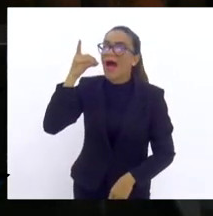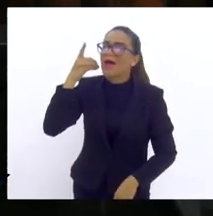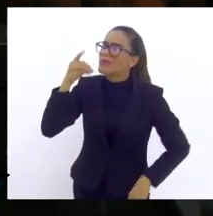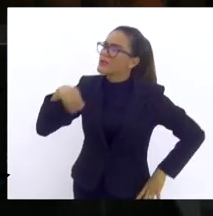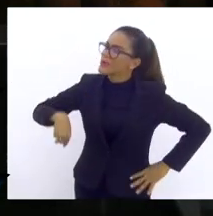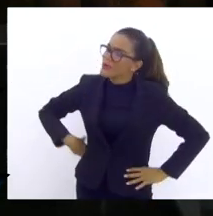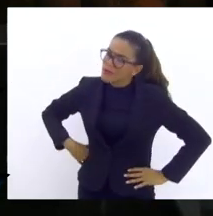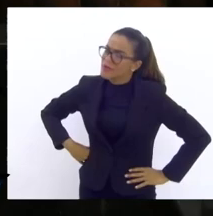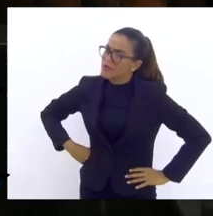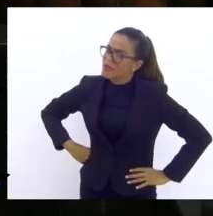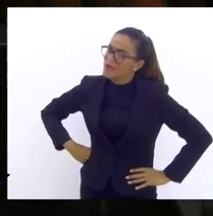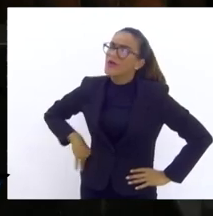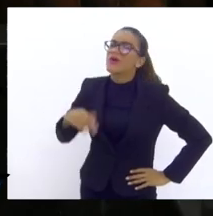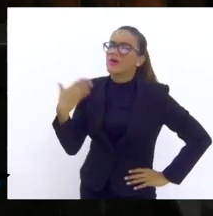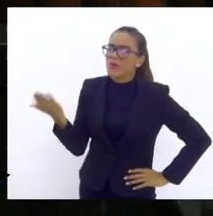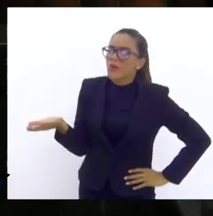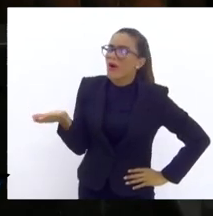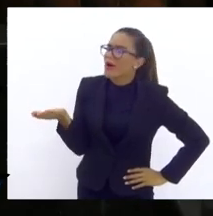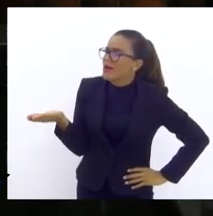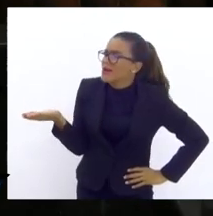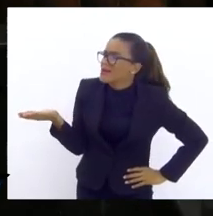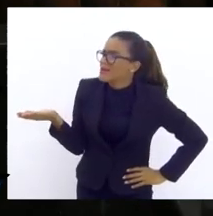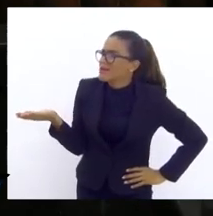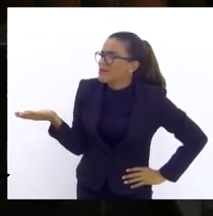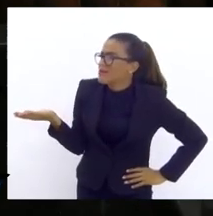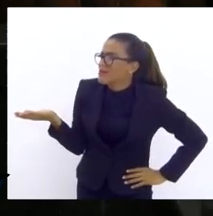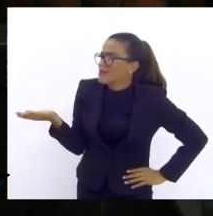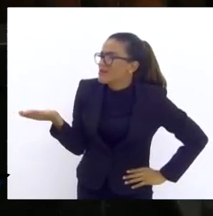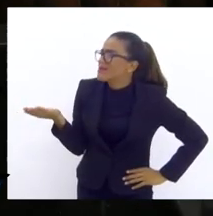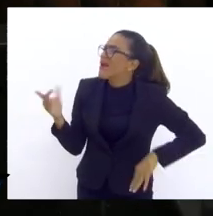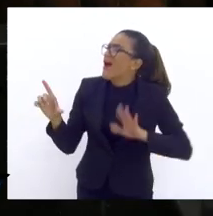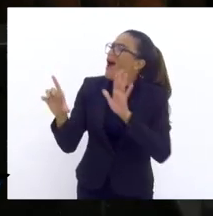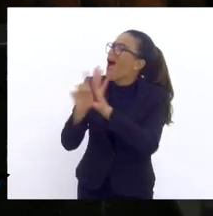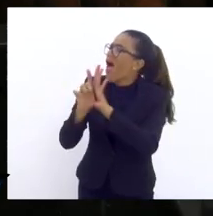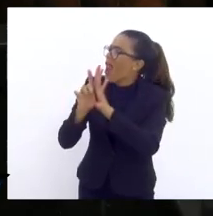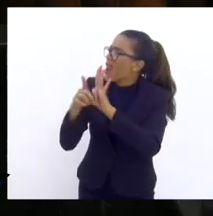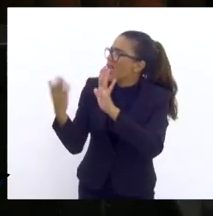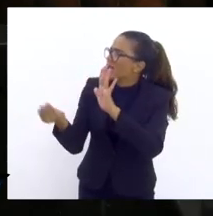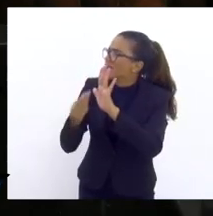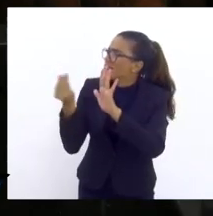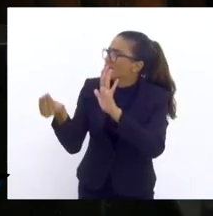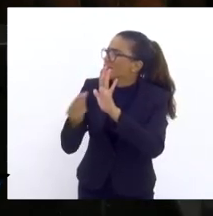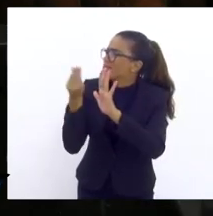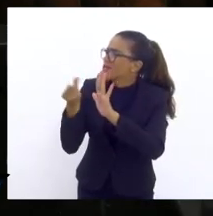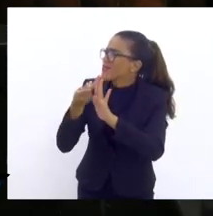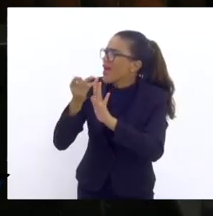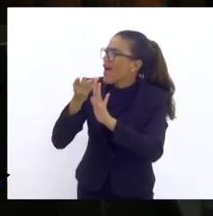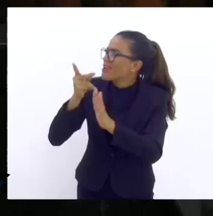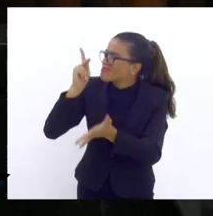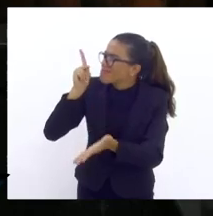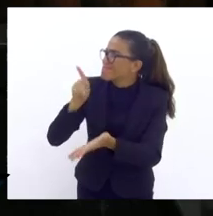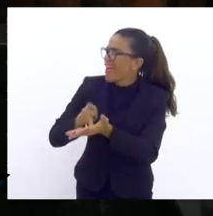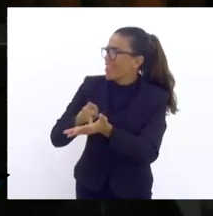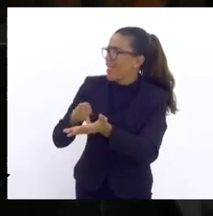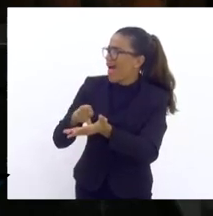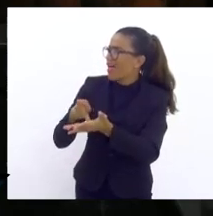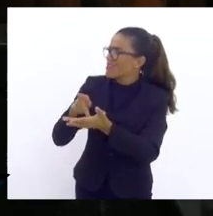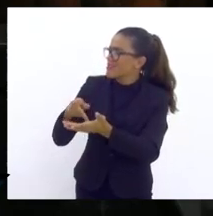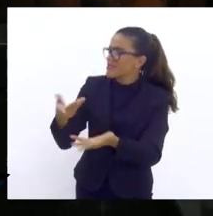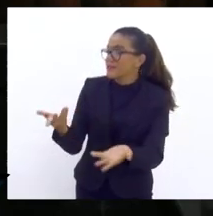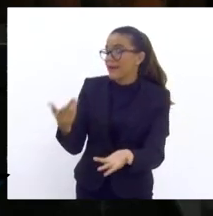deputado, quando é que a lei vai virar a realidade? E eu tenho que estar sempre